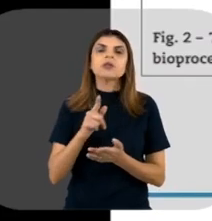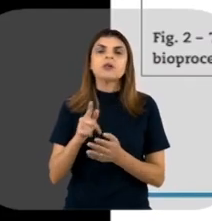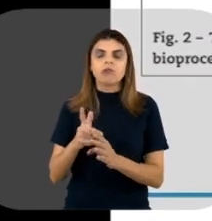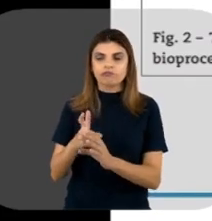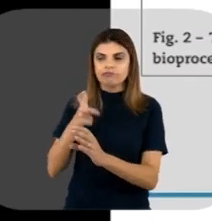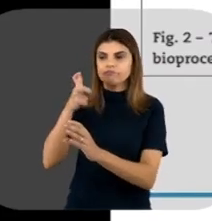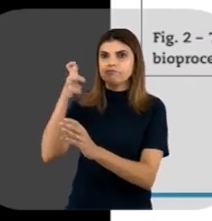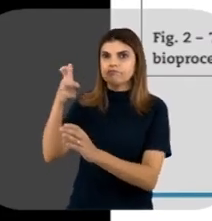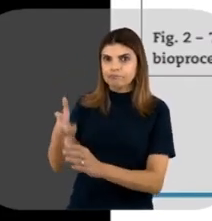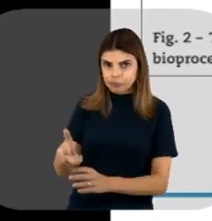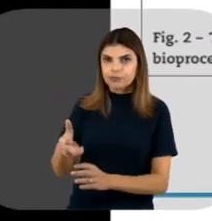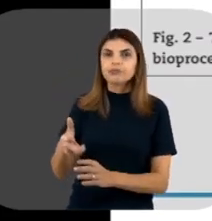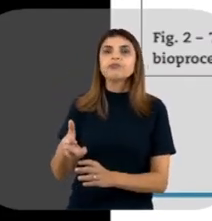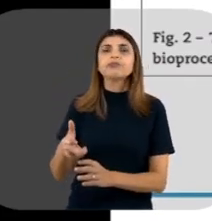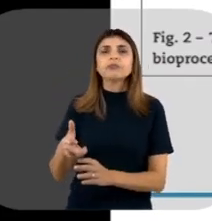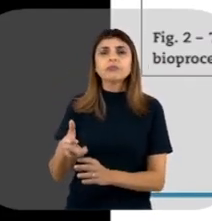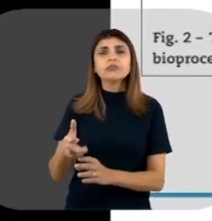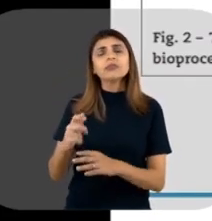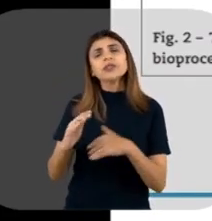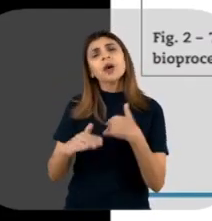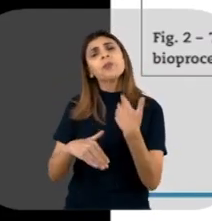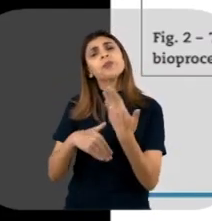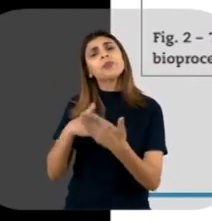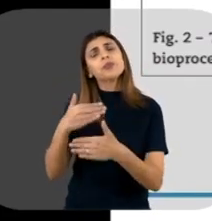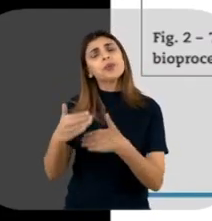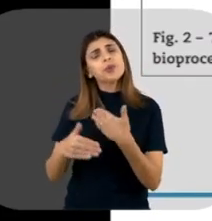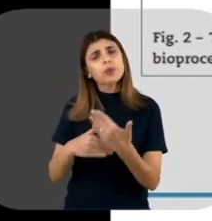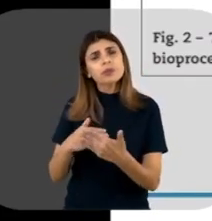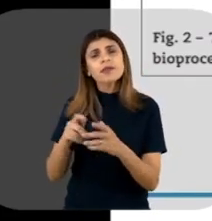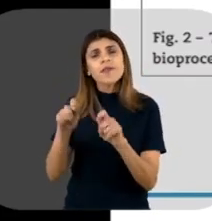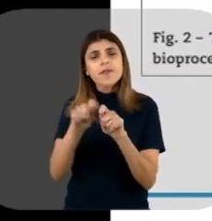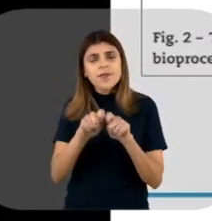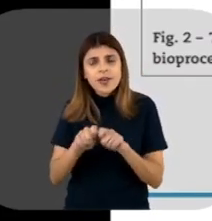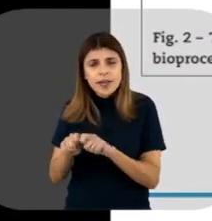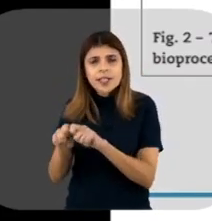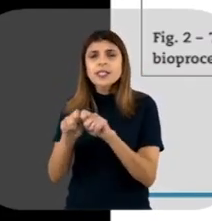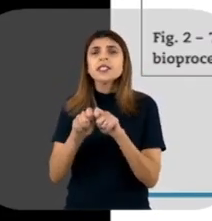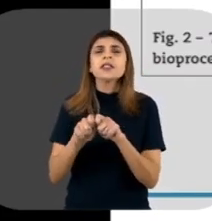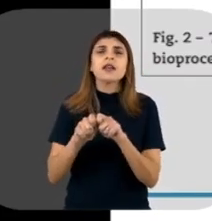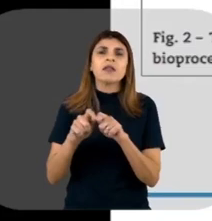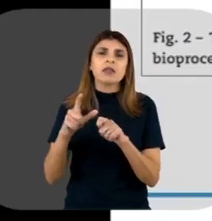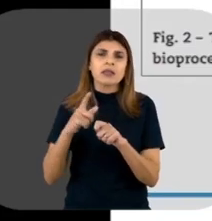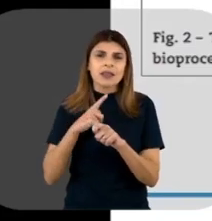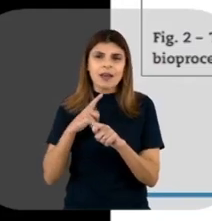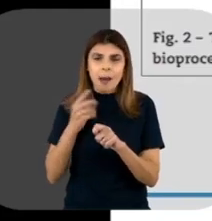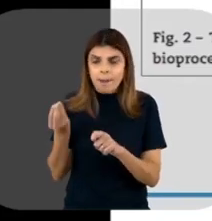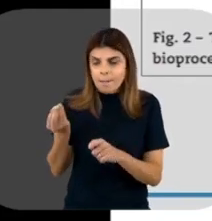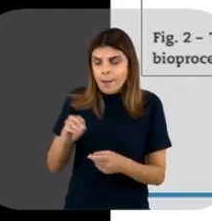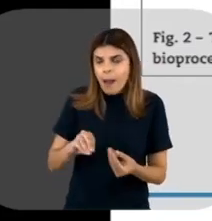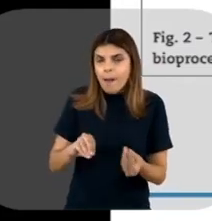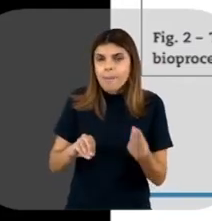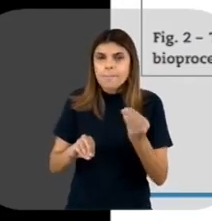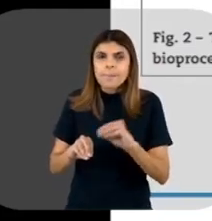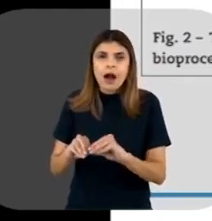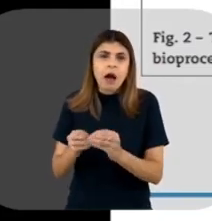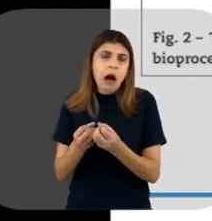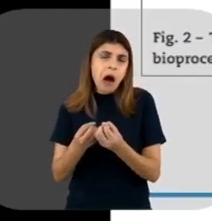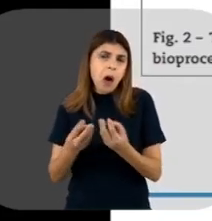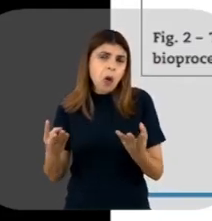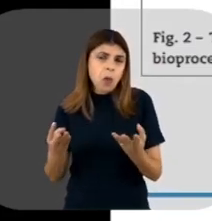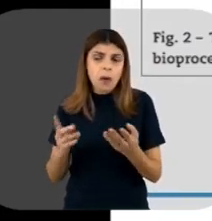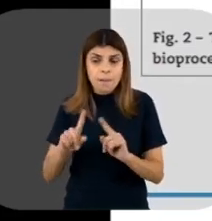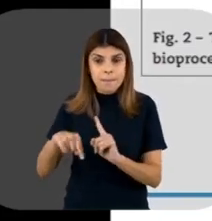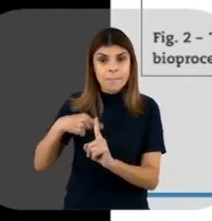ser administrada, né? Depois, essa proteína é formulada com adição de alguns